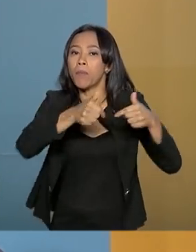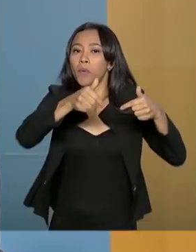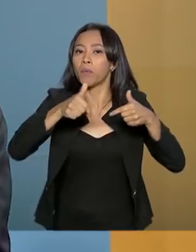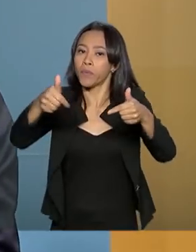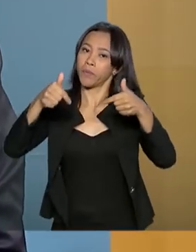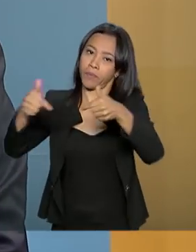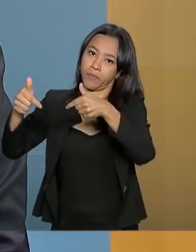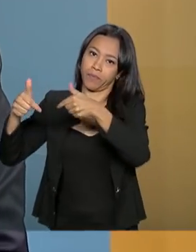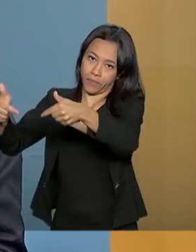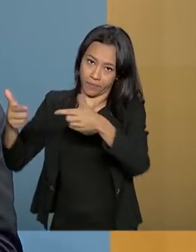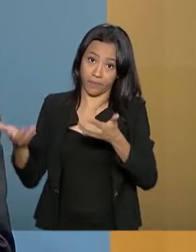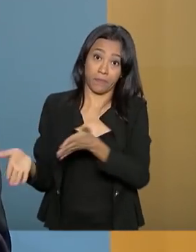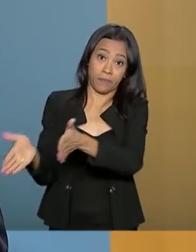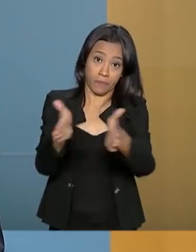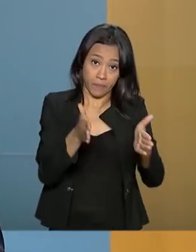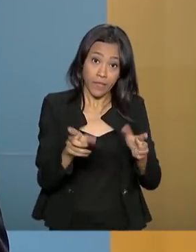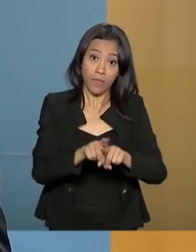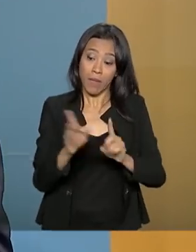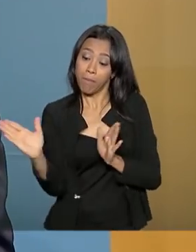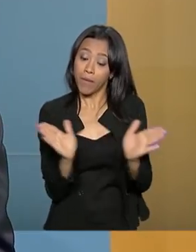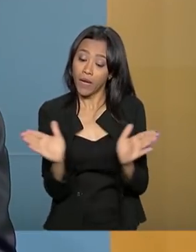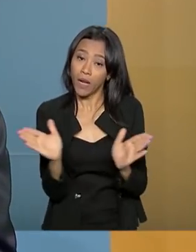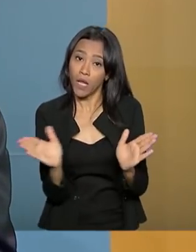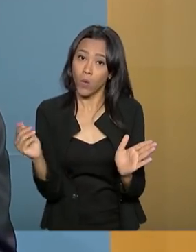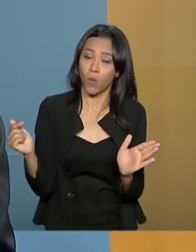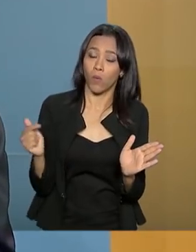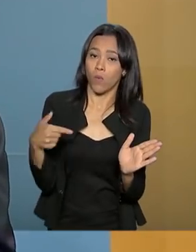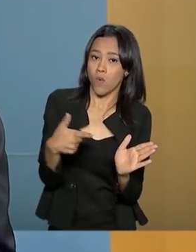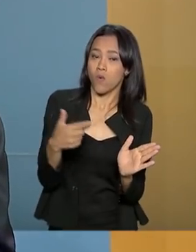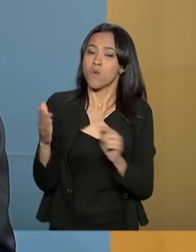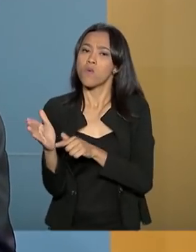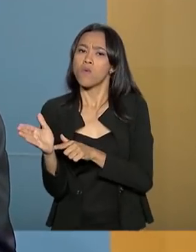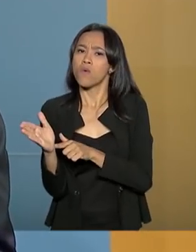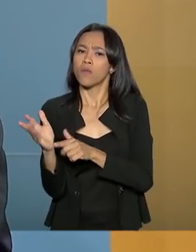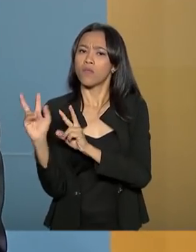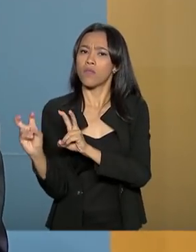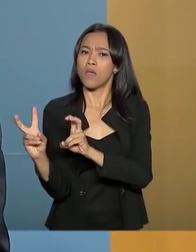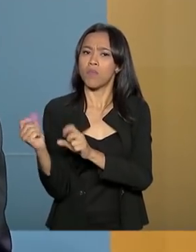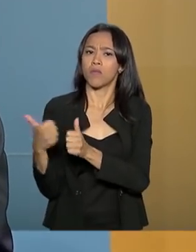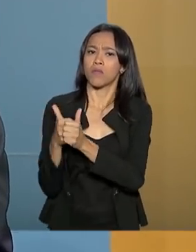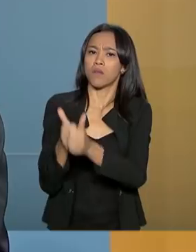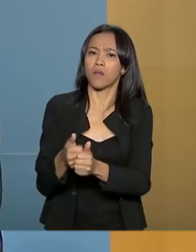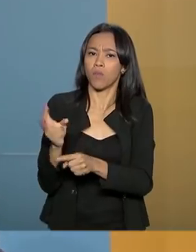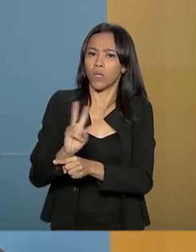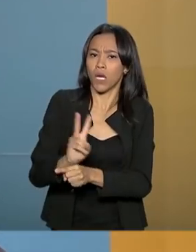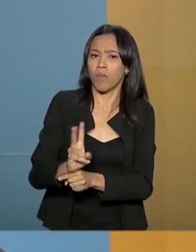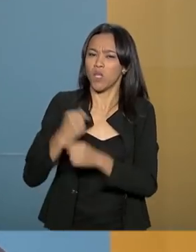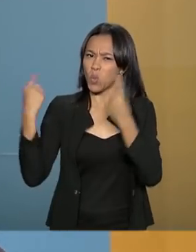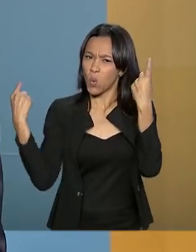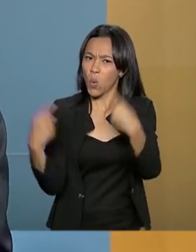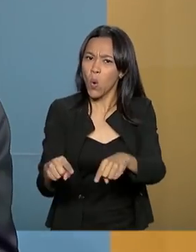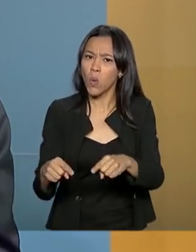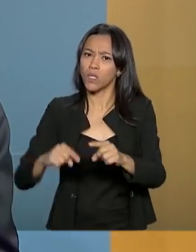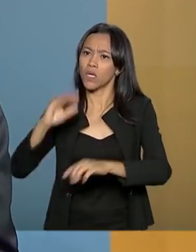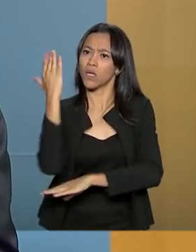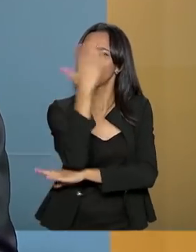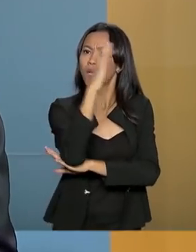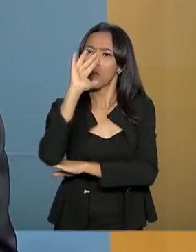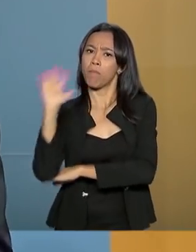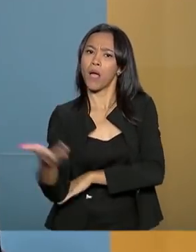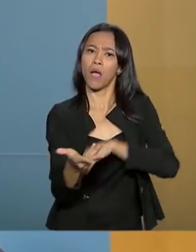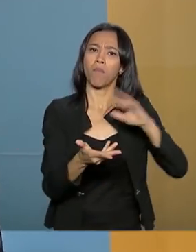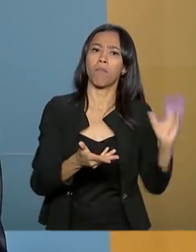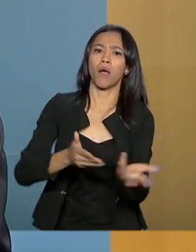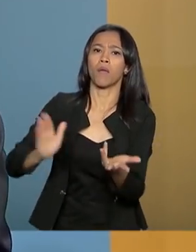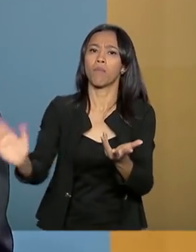implementada. Em paralelo, temas ligados ao monitoramento e o combate ao desmatamento ilegal da Amazônia,